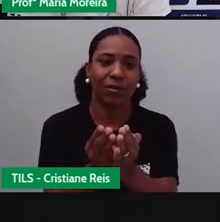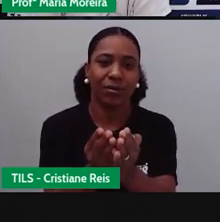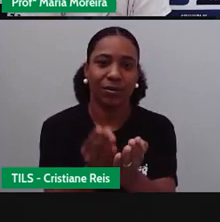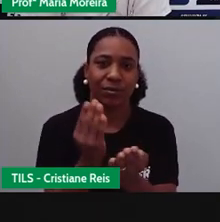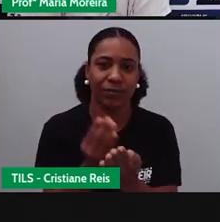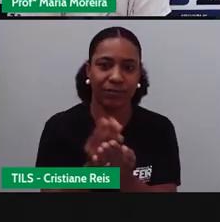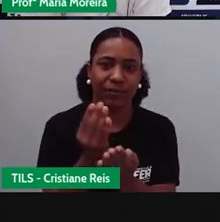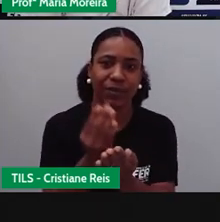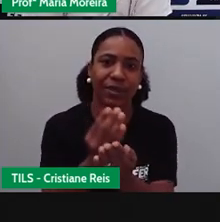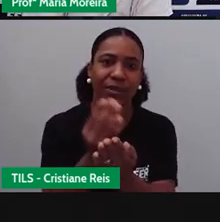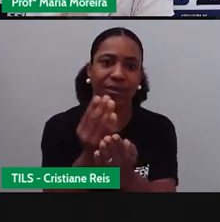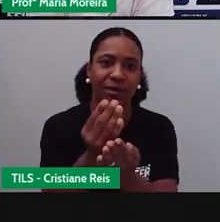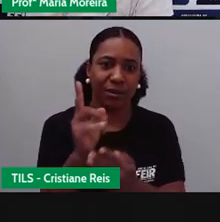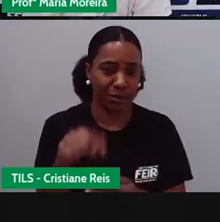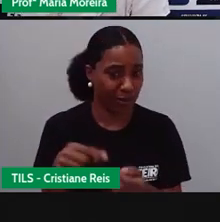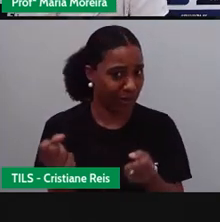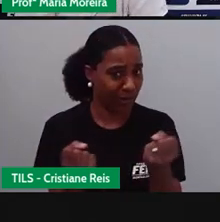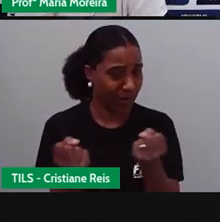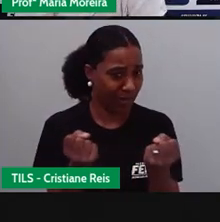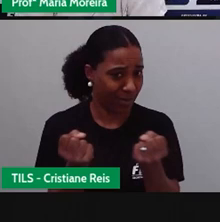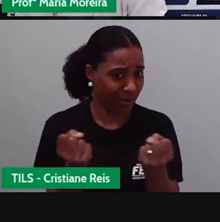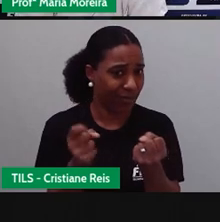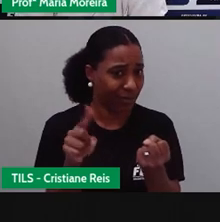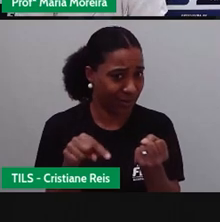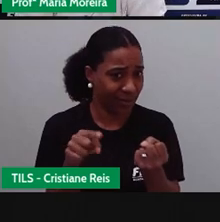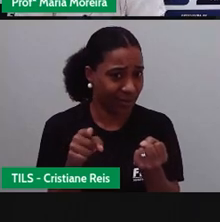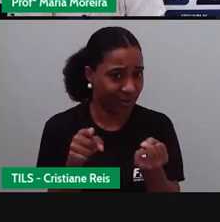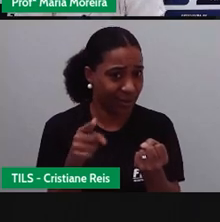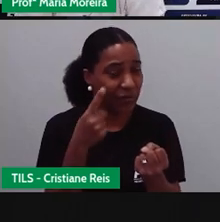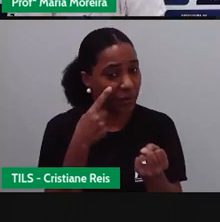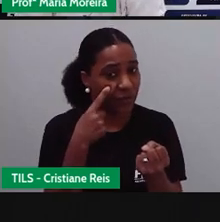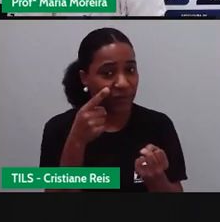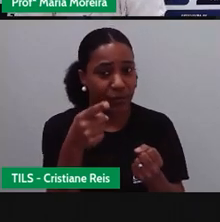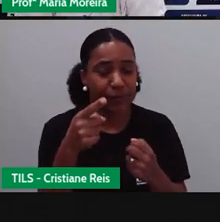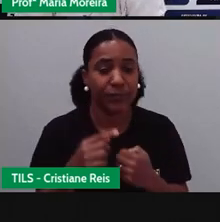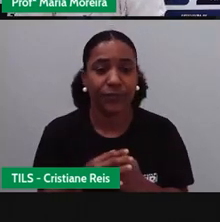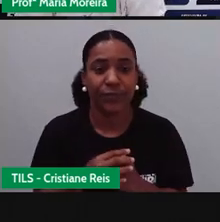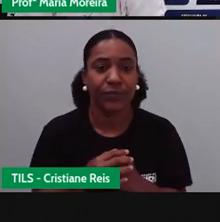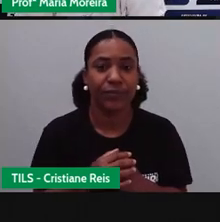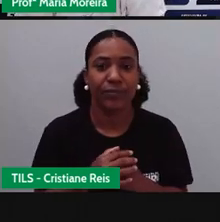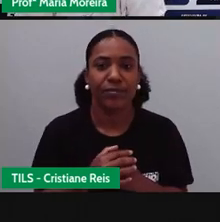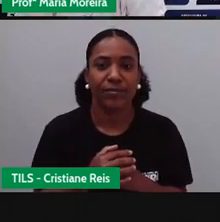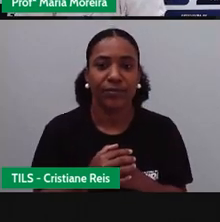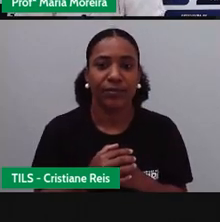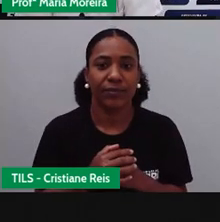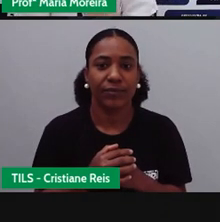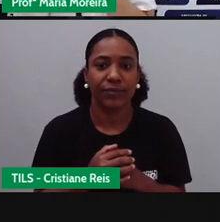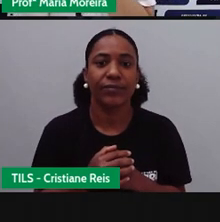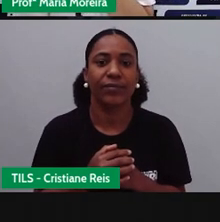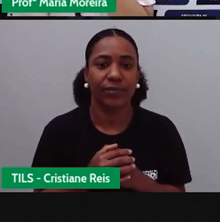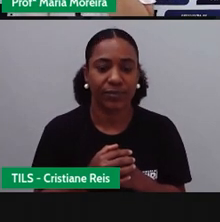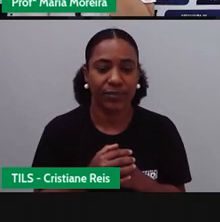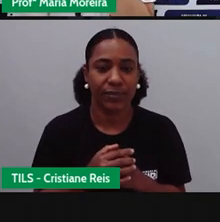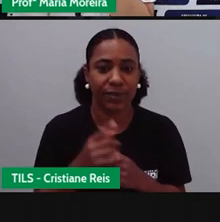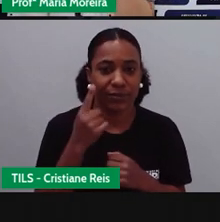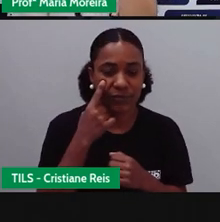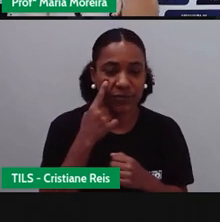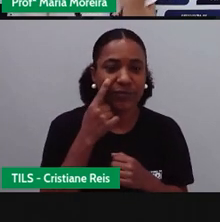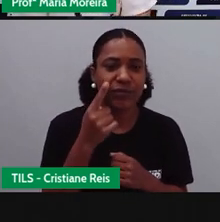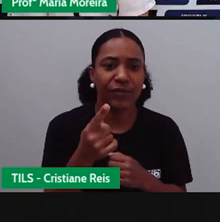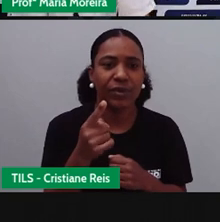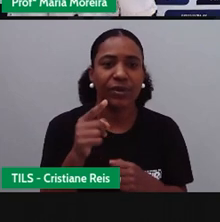ambubarco o nome, né? Vamos ver aqui agora como é que a gente faz com relação ao SAMU. Bom,